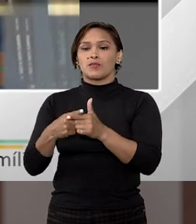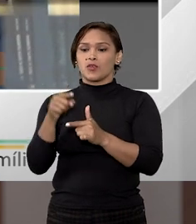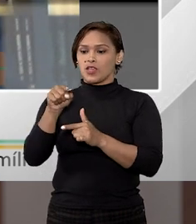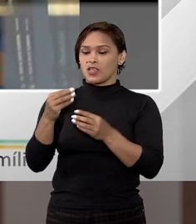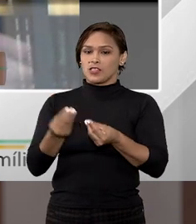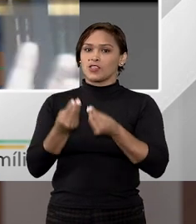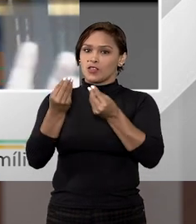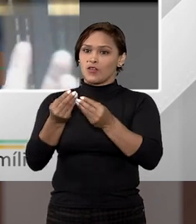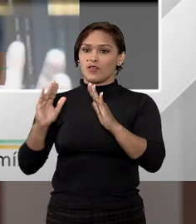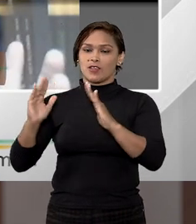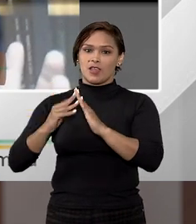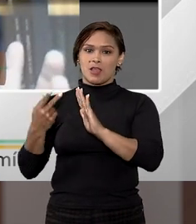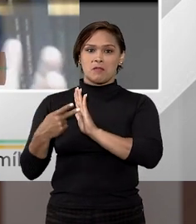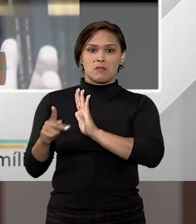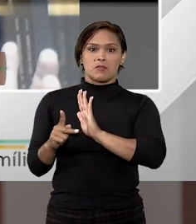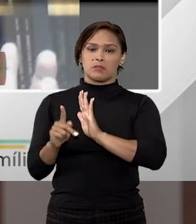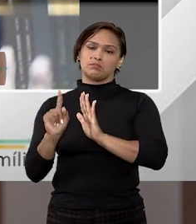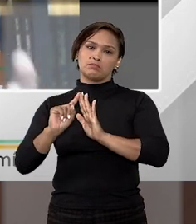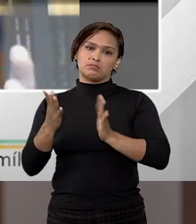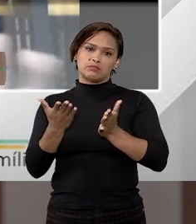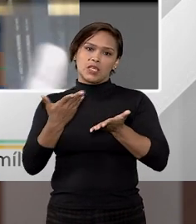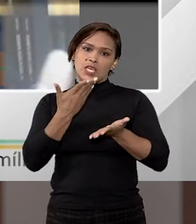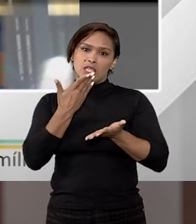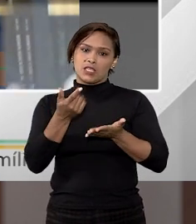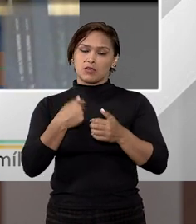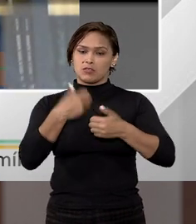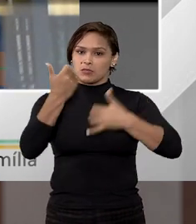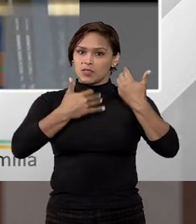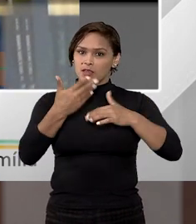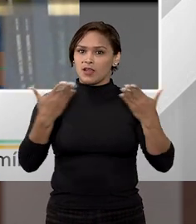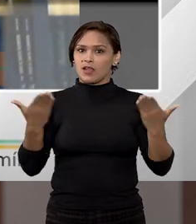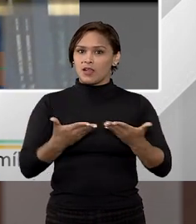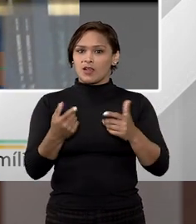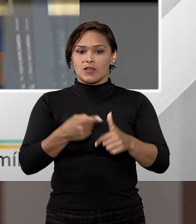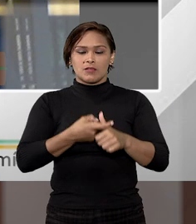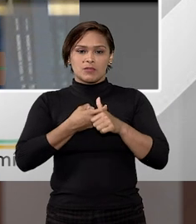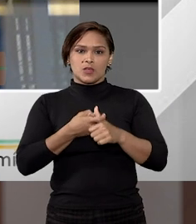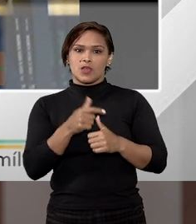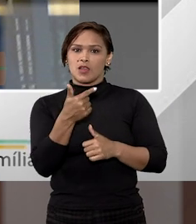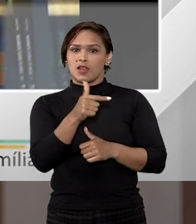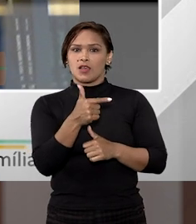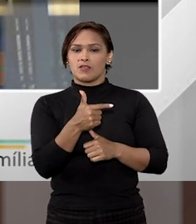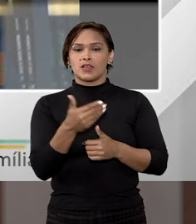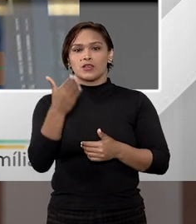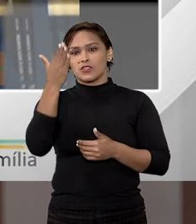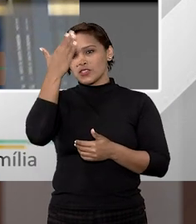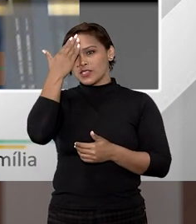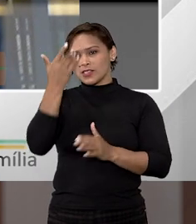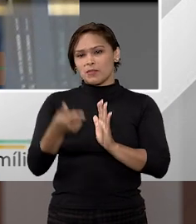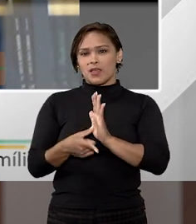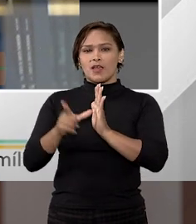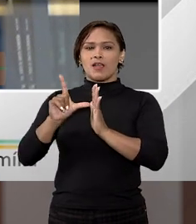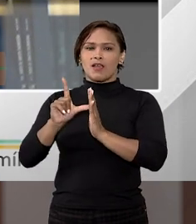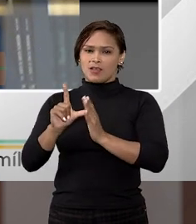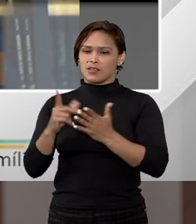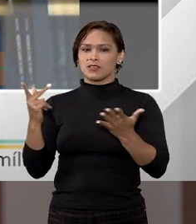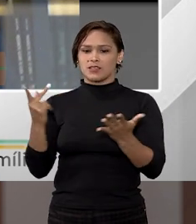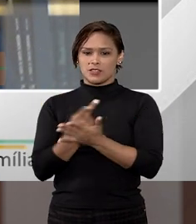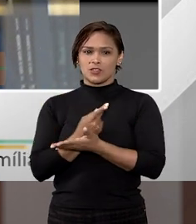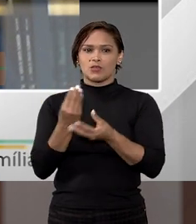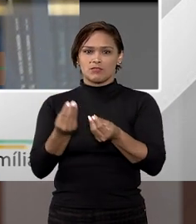esse bem que eu ofertei é onde eu moro, então eu estou alegando agora que ele é empenhorável, sendo que eu já sabia disso na época